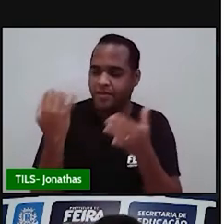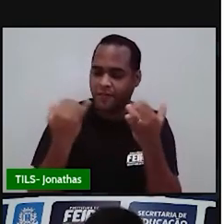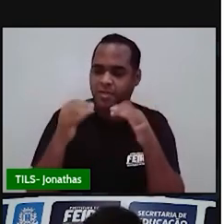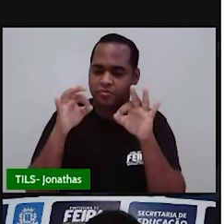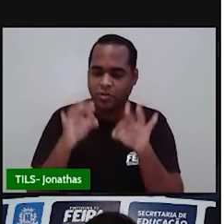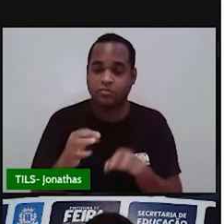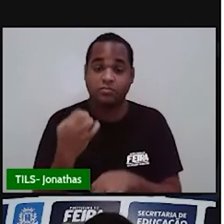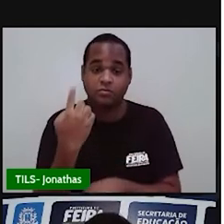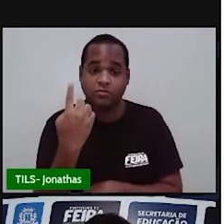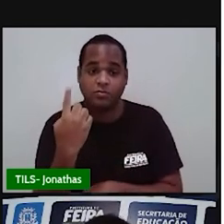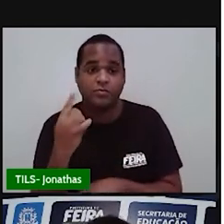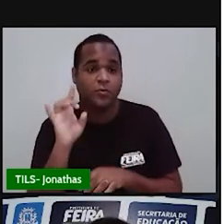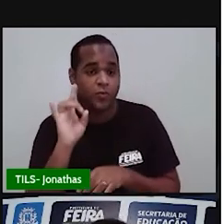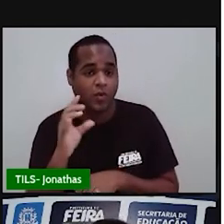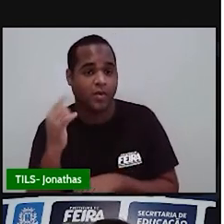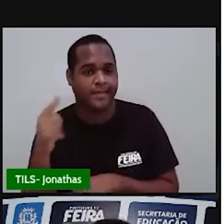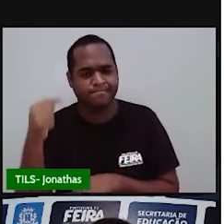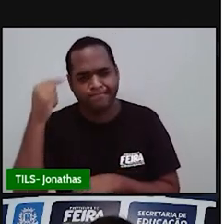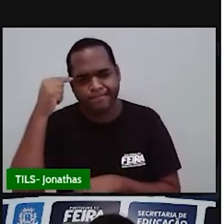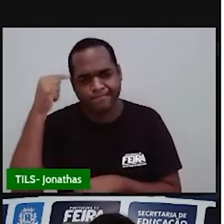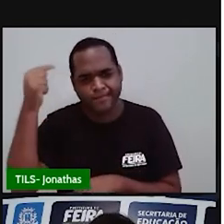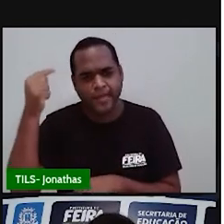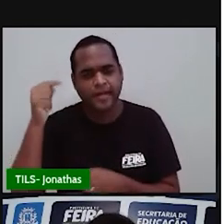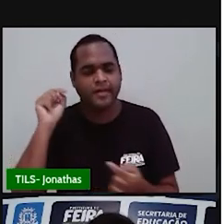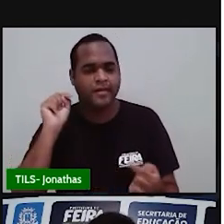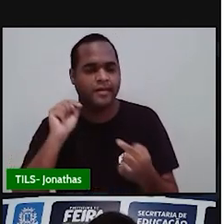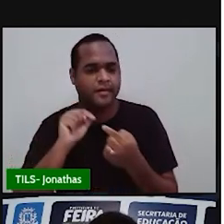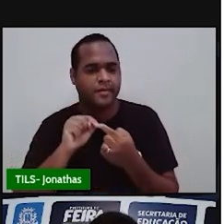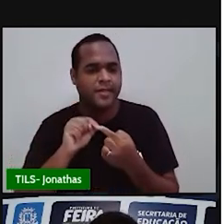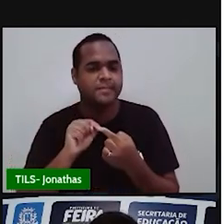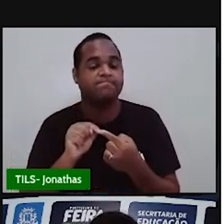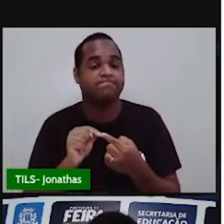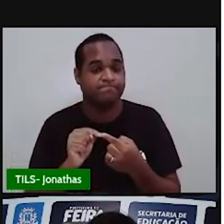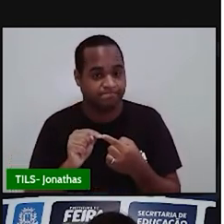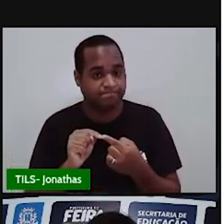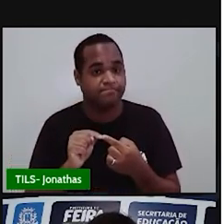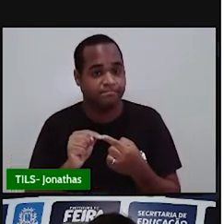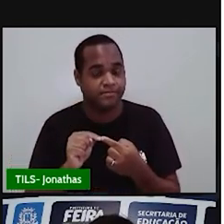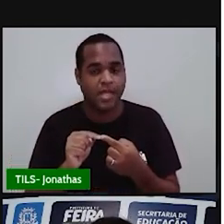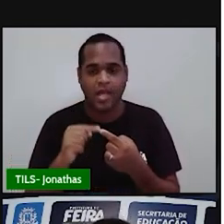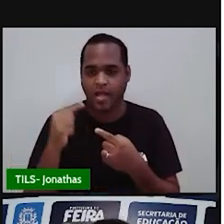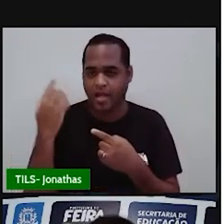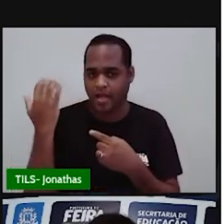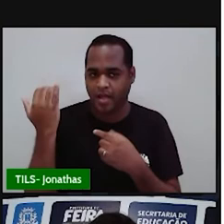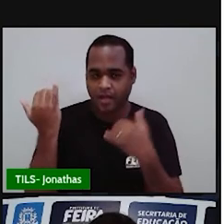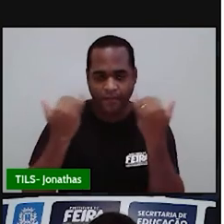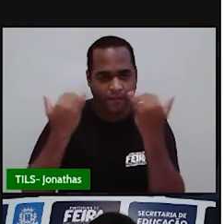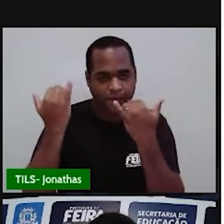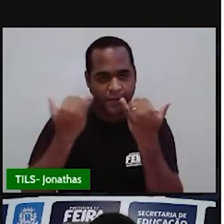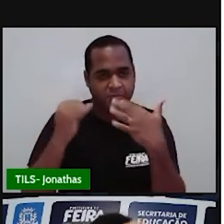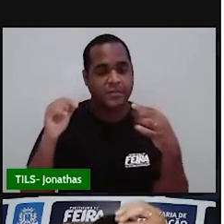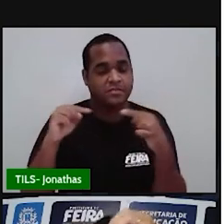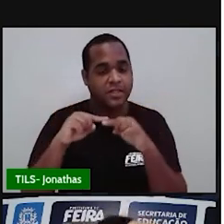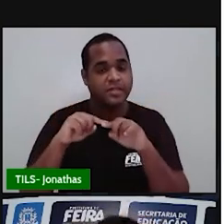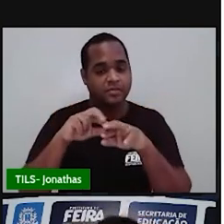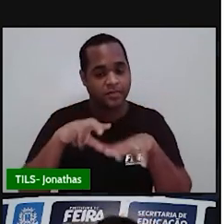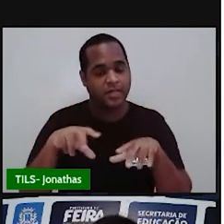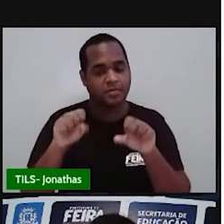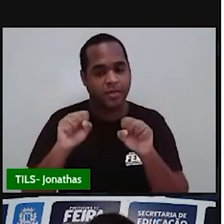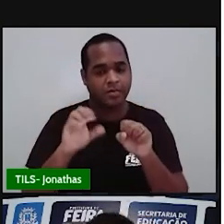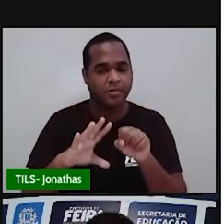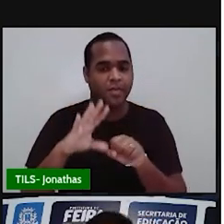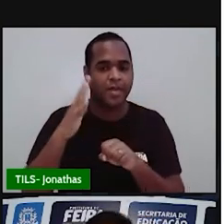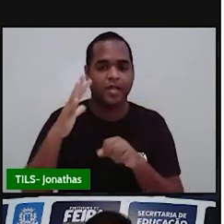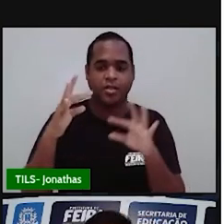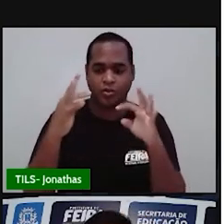só e dá ideia, né? Essa informação dá ideia do que pode ter acontecido